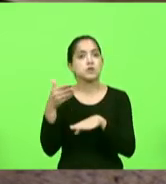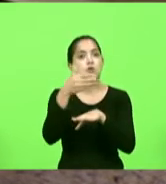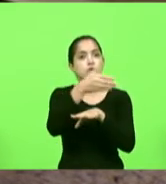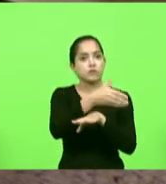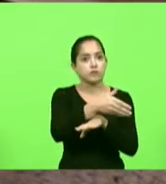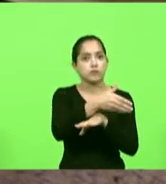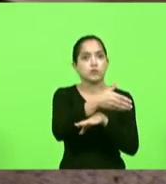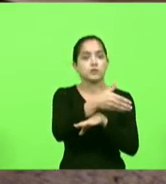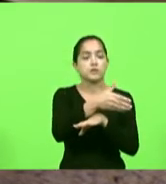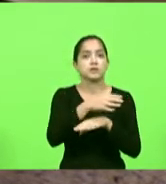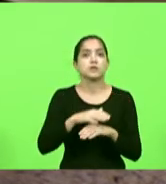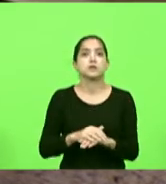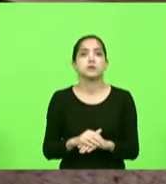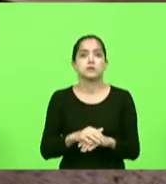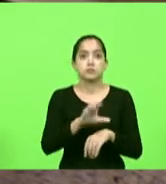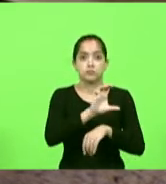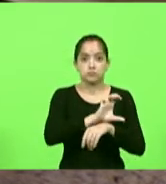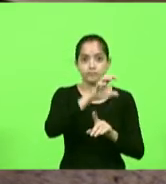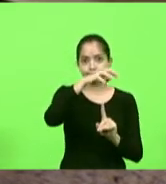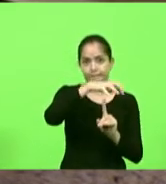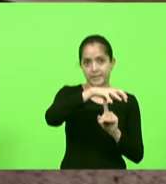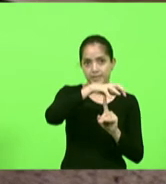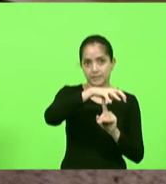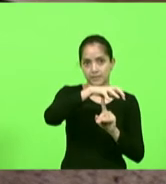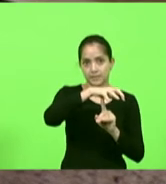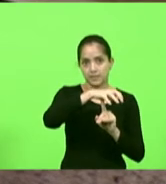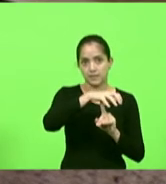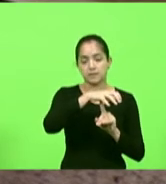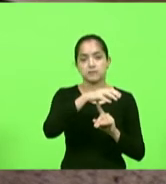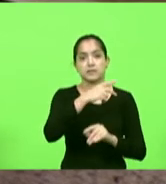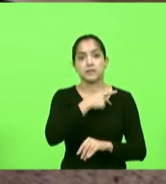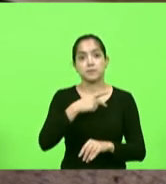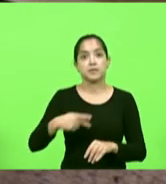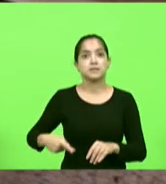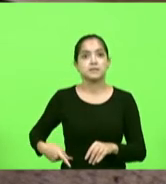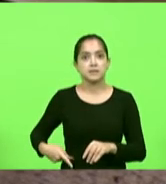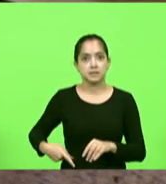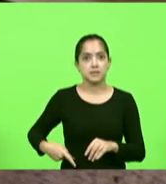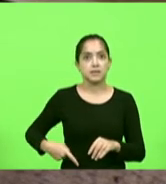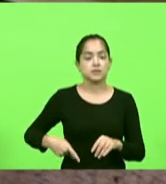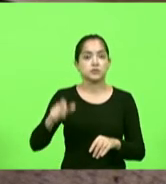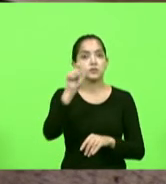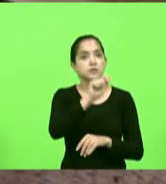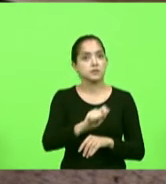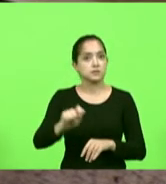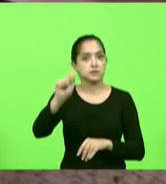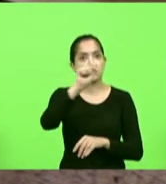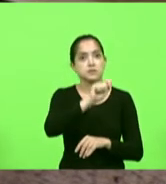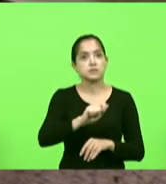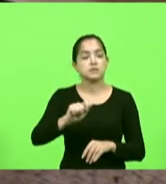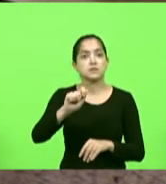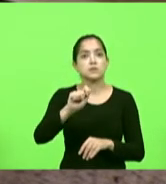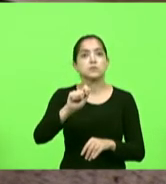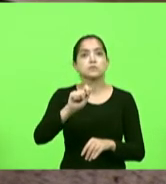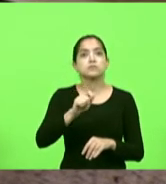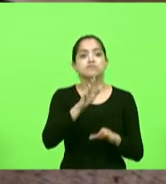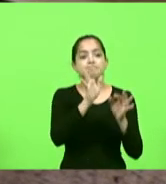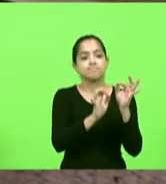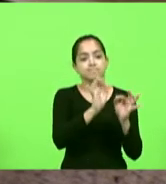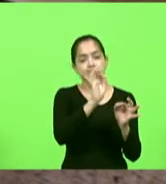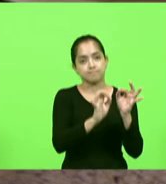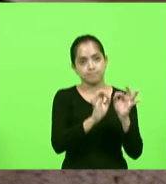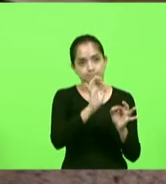Paraná com a doutora Edna que é presidente né da Associação Nacional de Juristas e